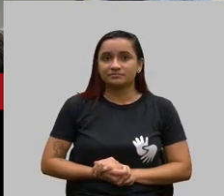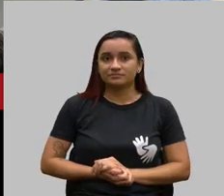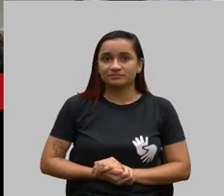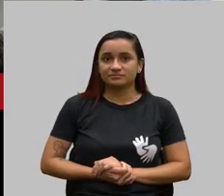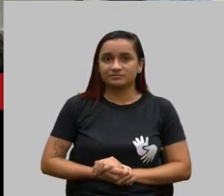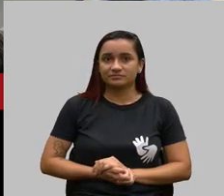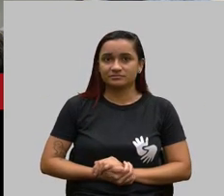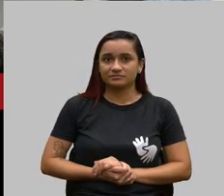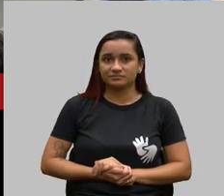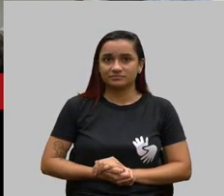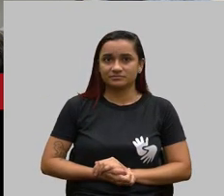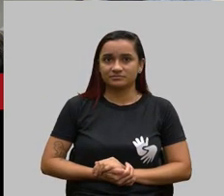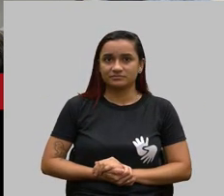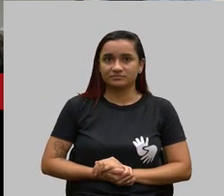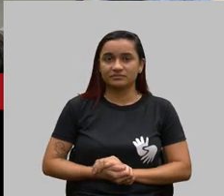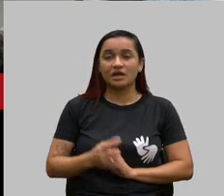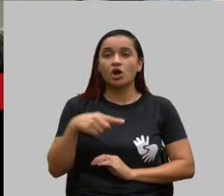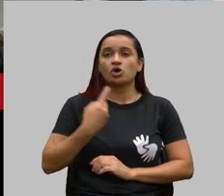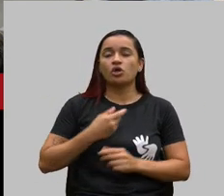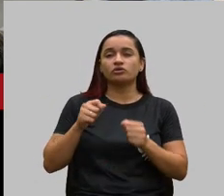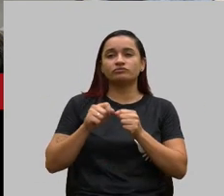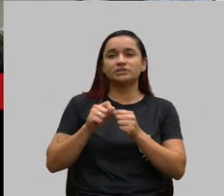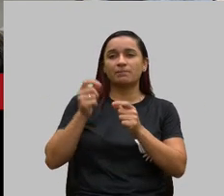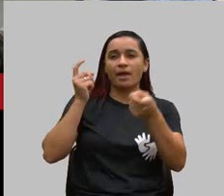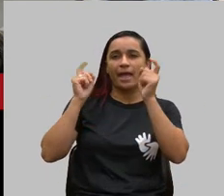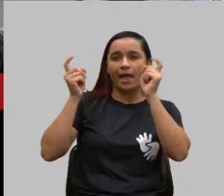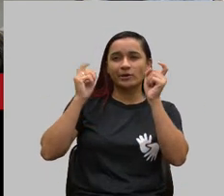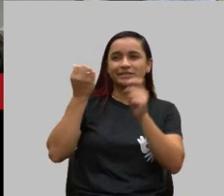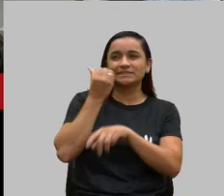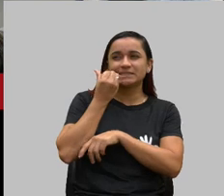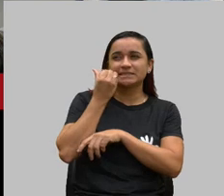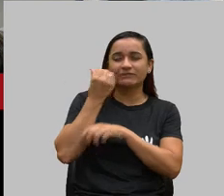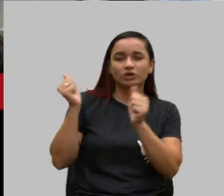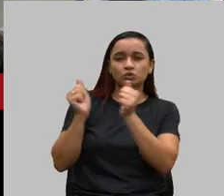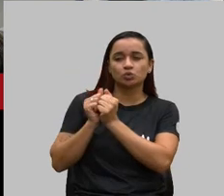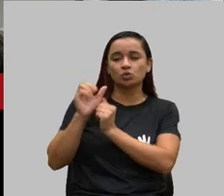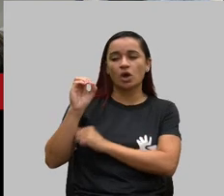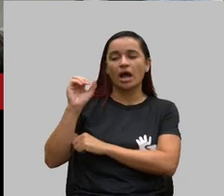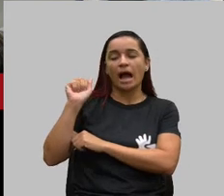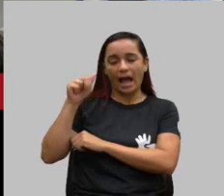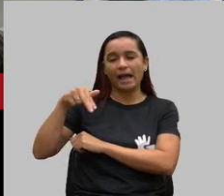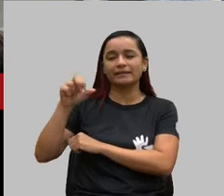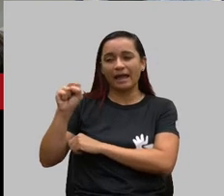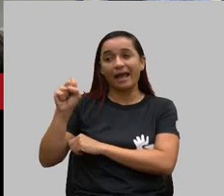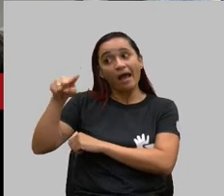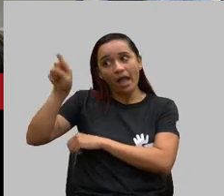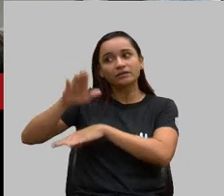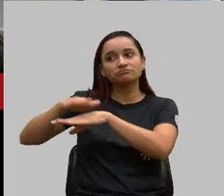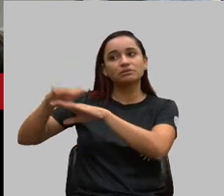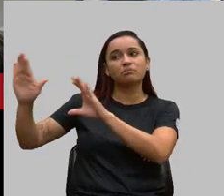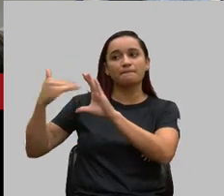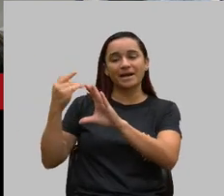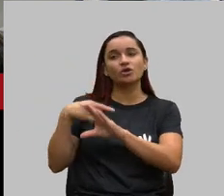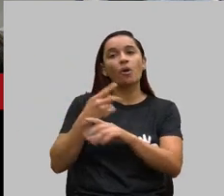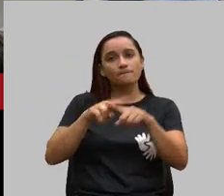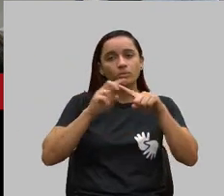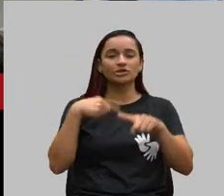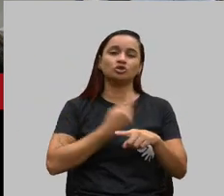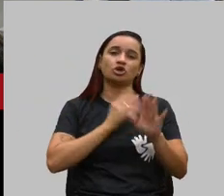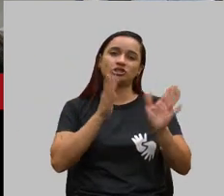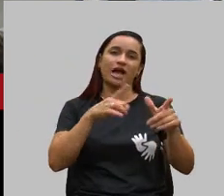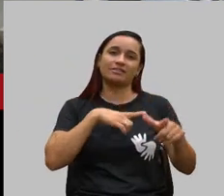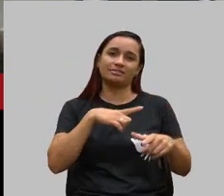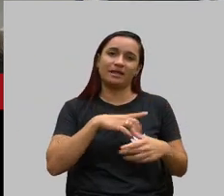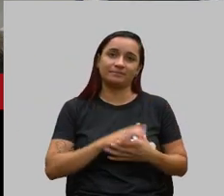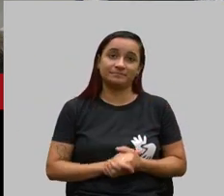Tivemos uma reunião com a NS aqui na sexta-feira e disponibilizaram para a gente, eu disponibilizei para a assessoria da senhora, por isso que ela tem isso aí. Obrigada, Marcelo. Vocês